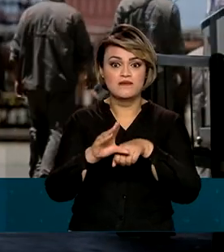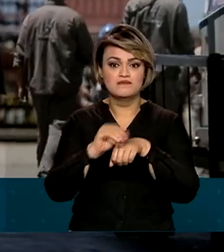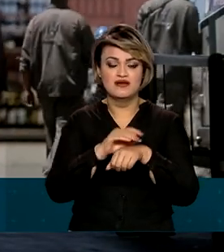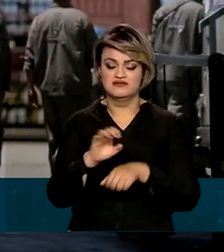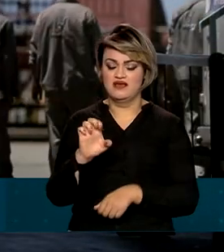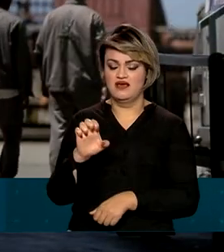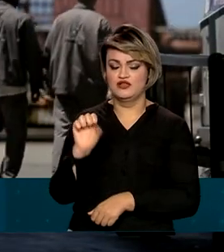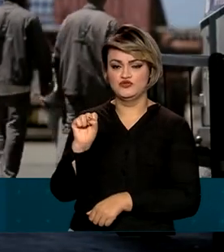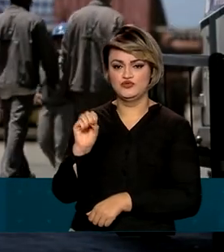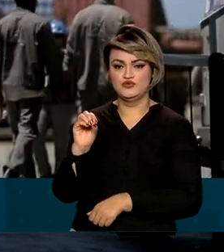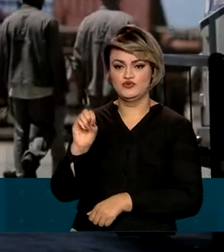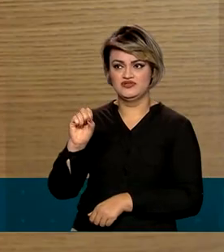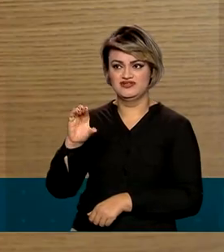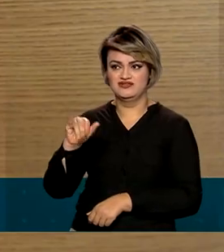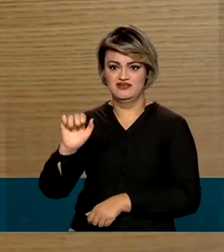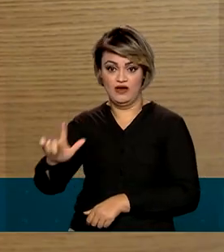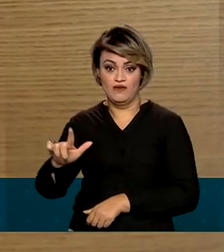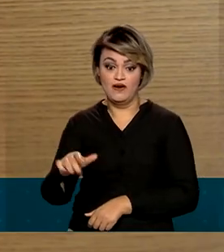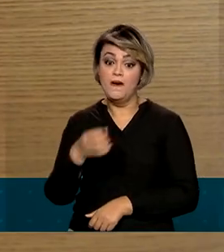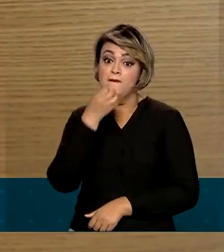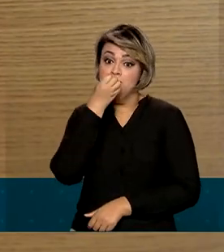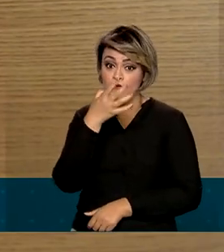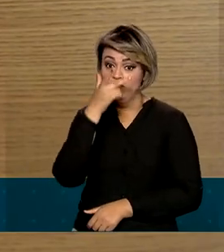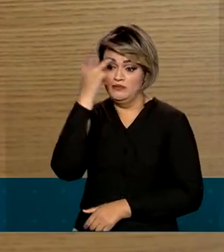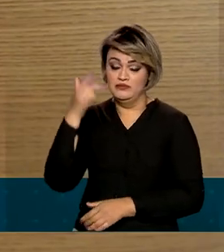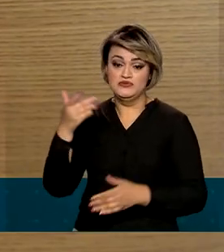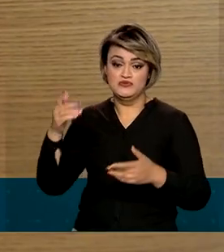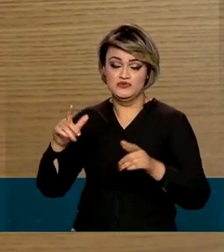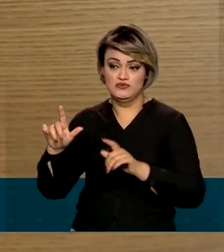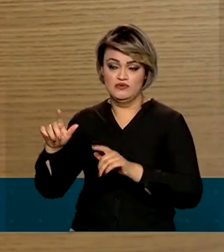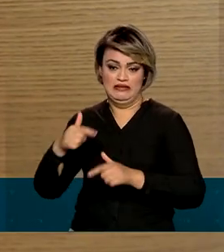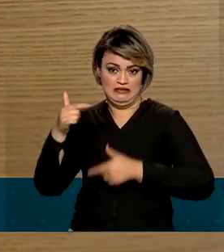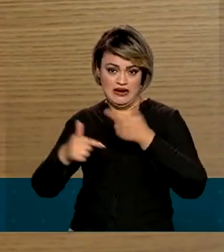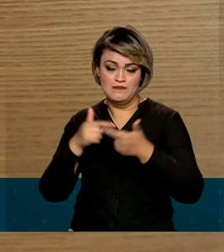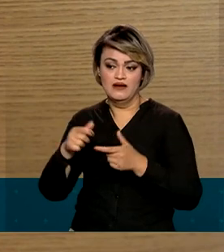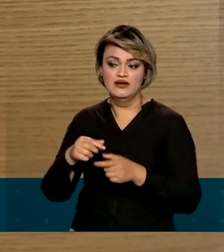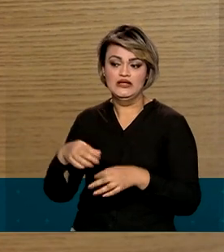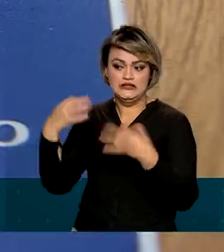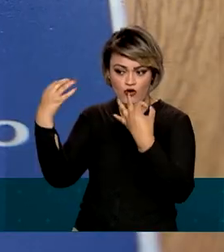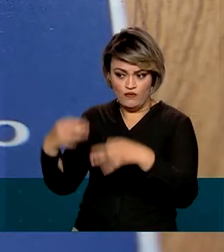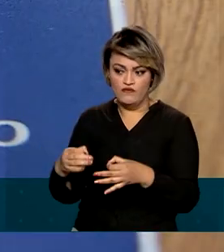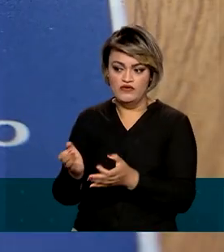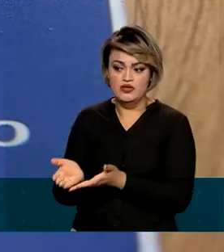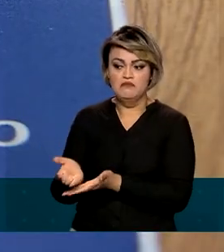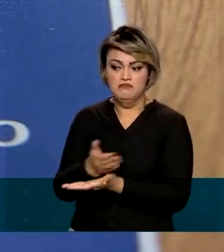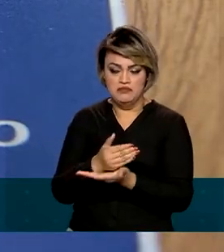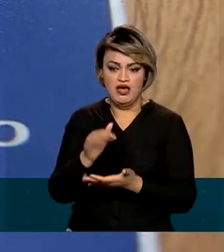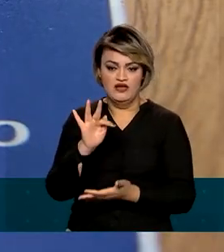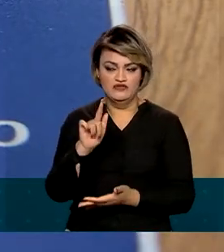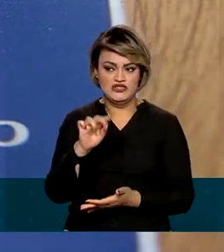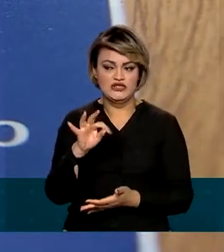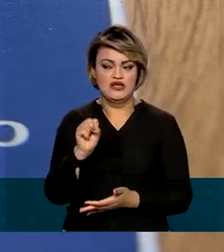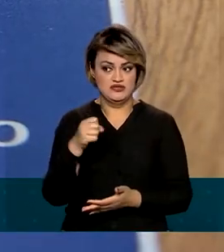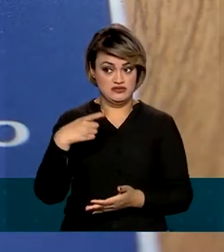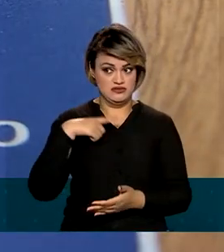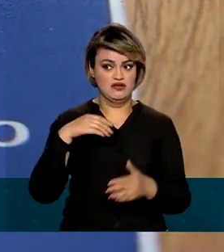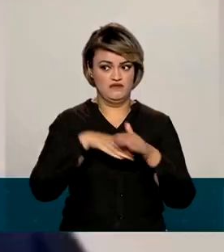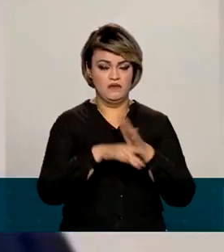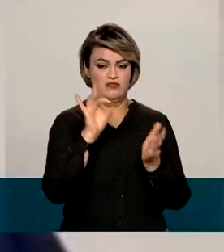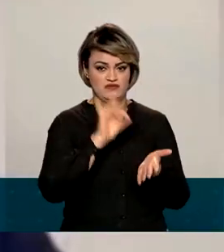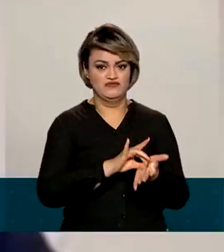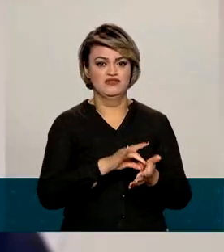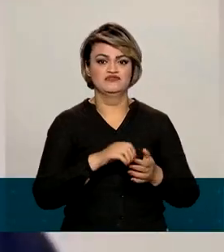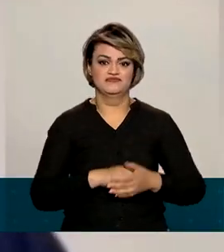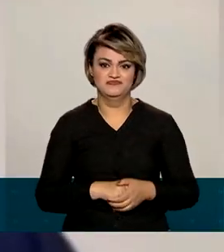Para o trabalhador, será a garantia de que os valores recolhidos serão efetivamente depositados em suas contas vinculadas.